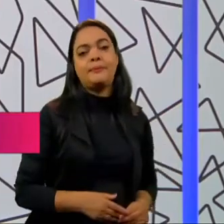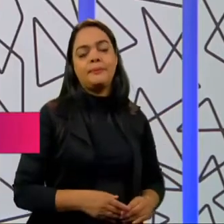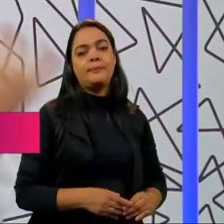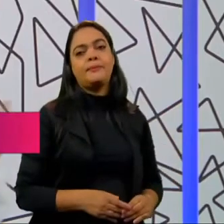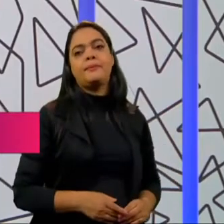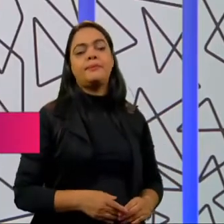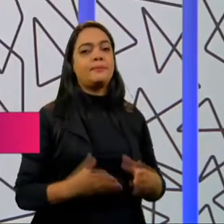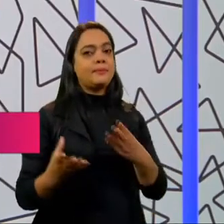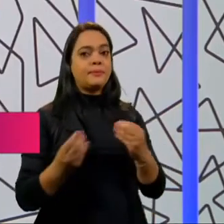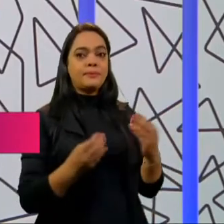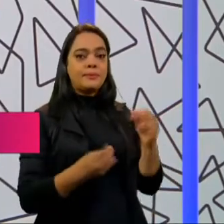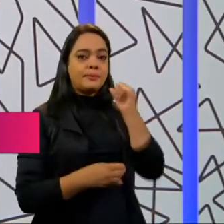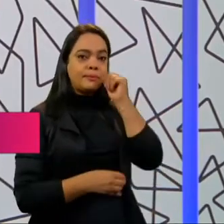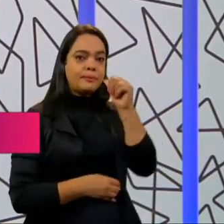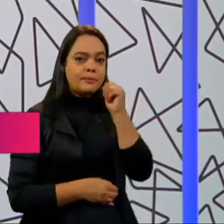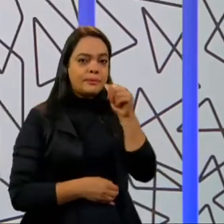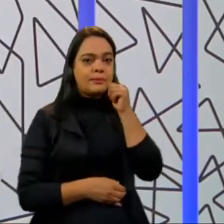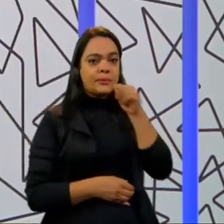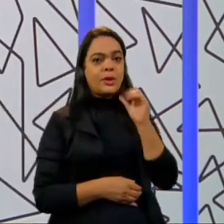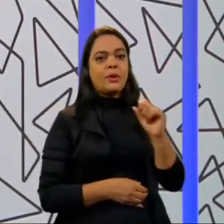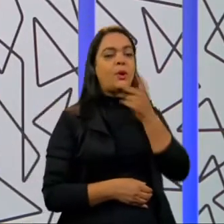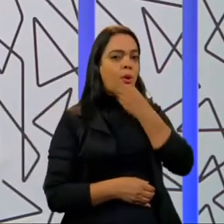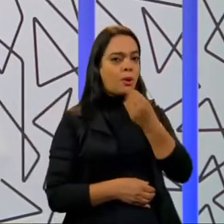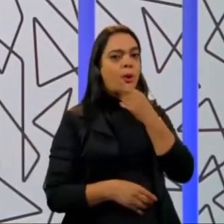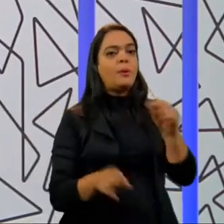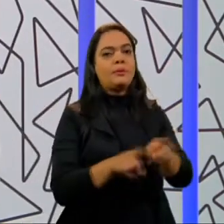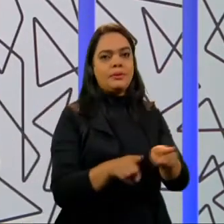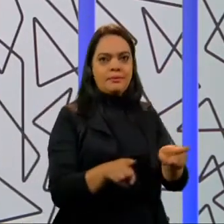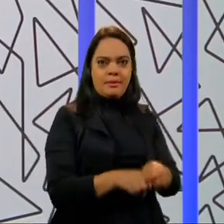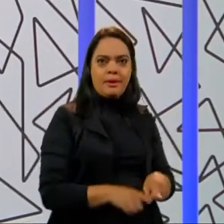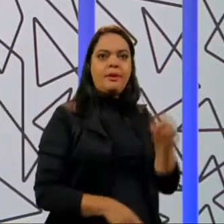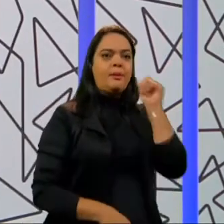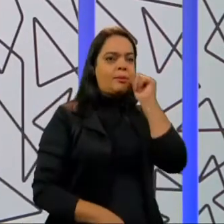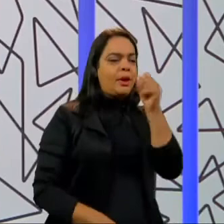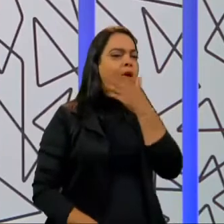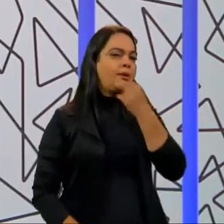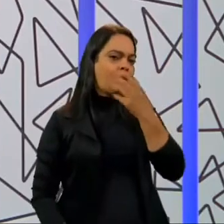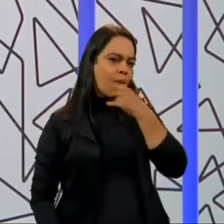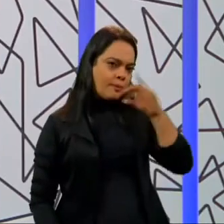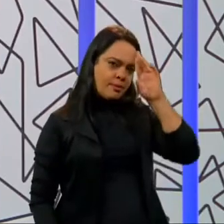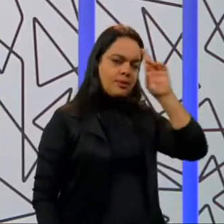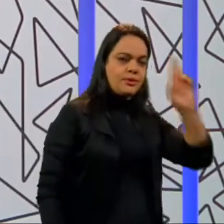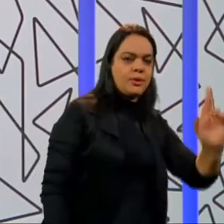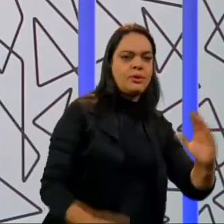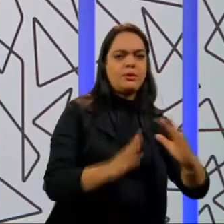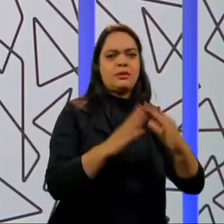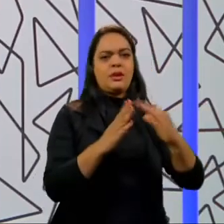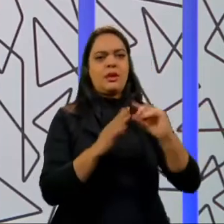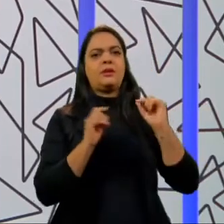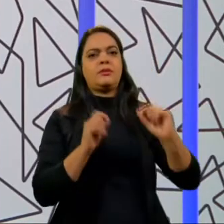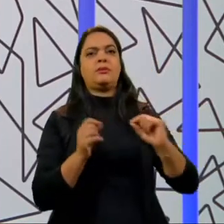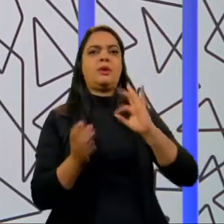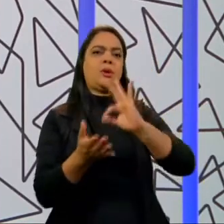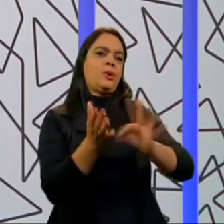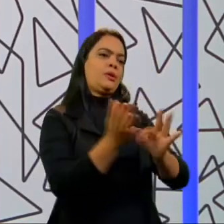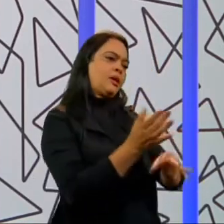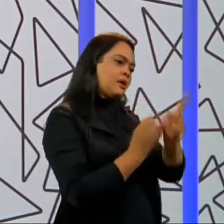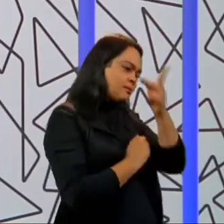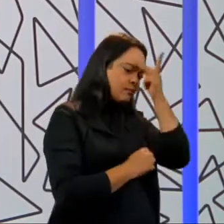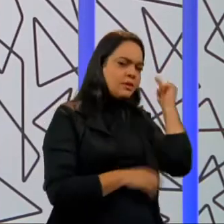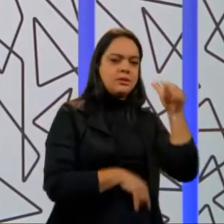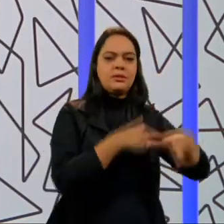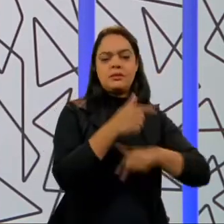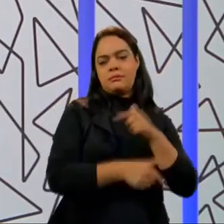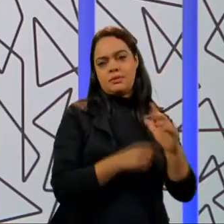várias delas, não só mulheres e homens, donos e donas de casa que têm contratado pessoas para fazerem os serviços